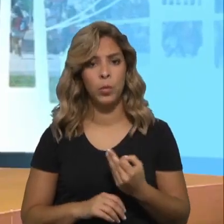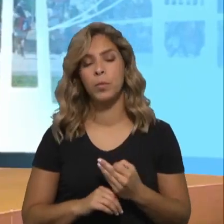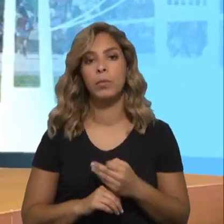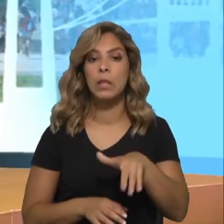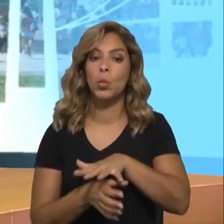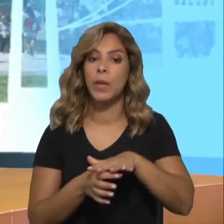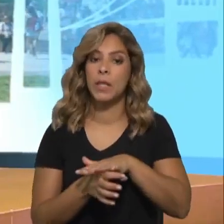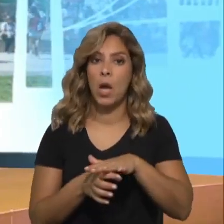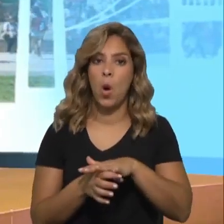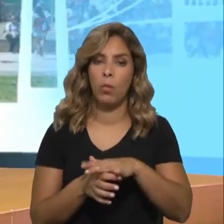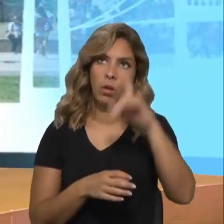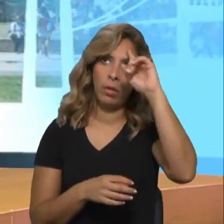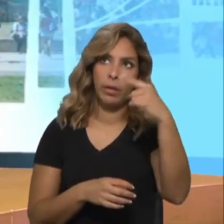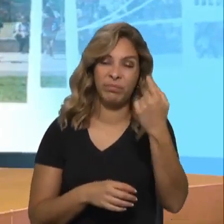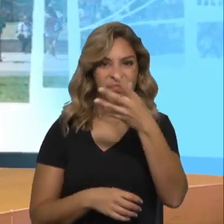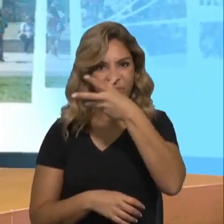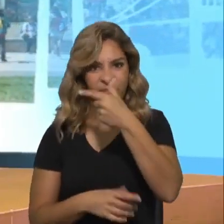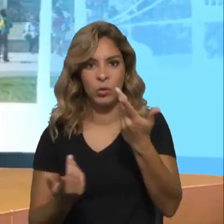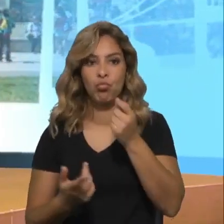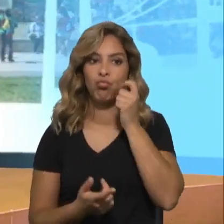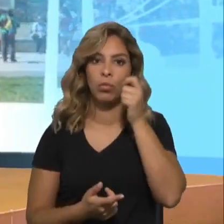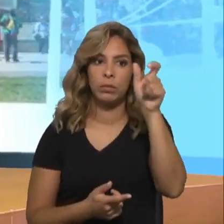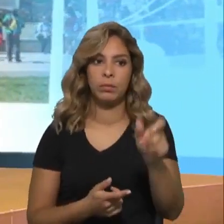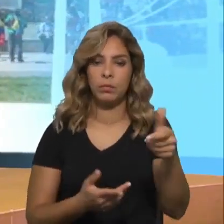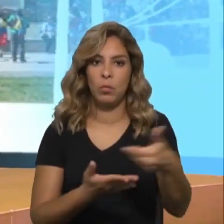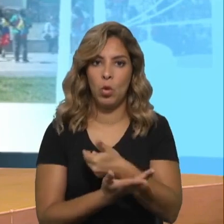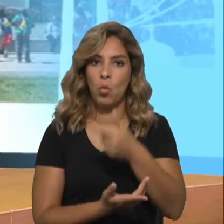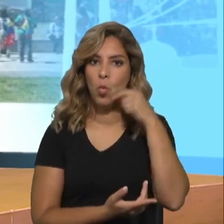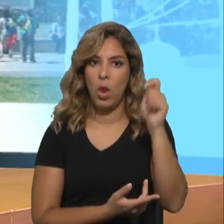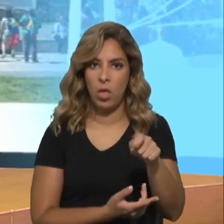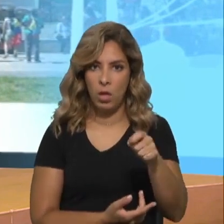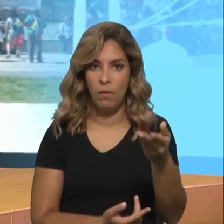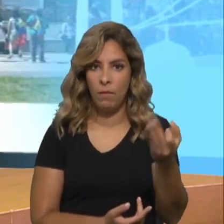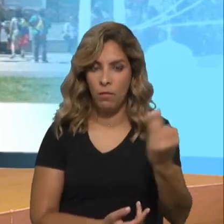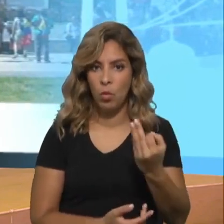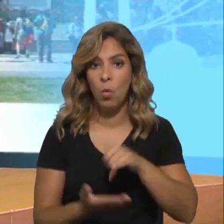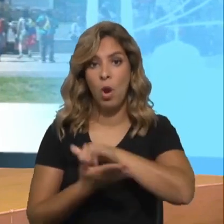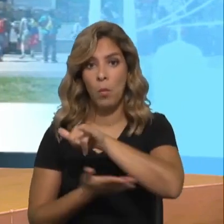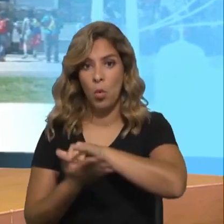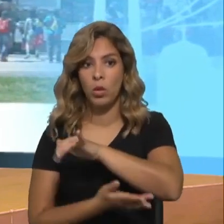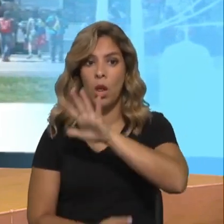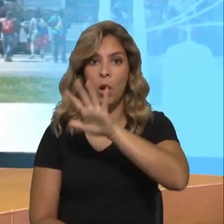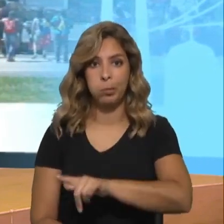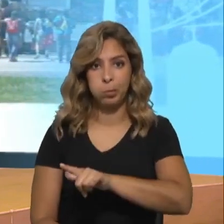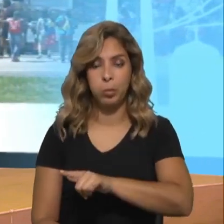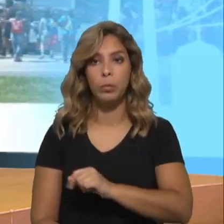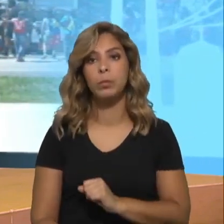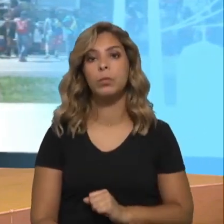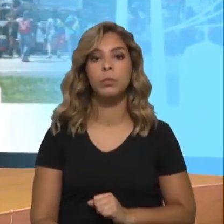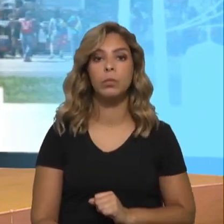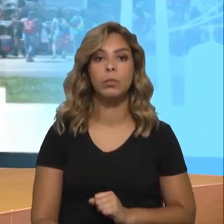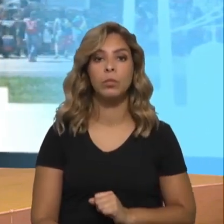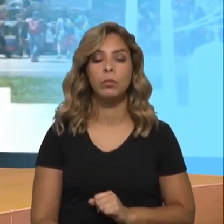situação, que creio que todos conhecemos, infeliz, da morte de um cidadão ucraniano no aeroporto de Lisboa. E, de facto,